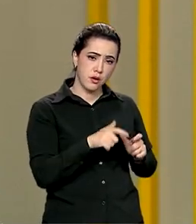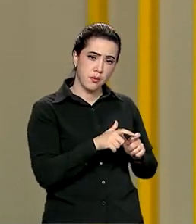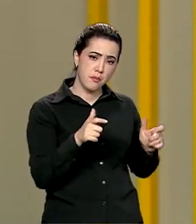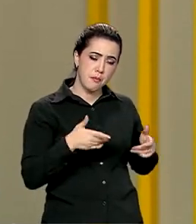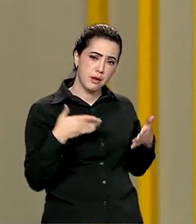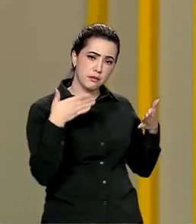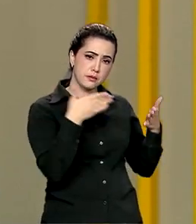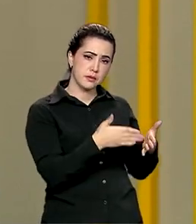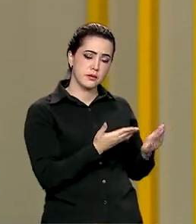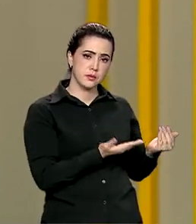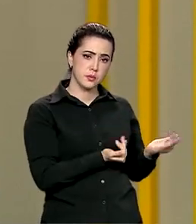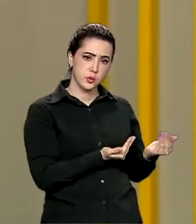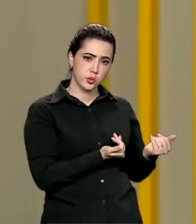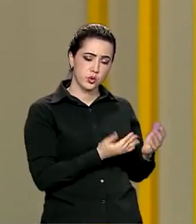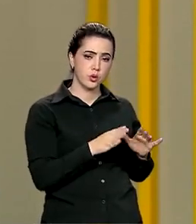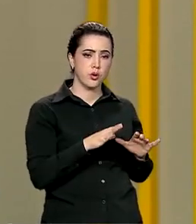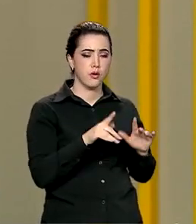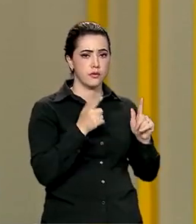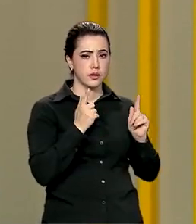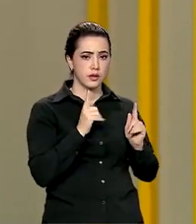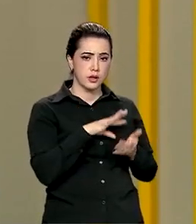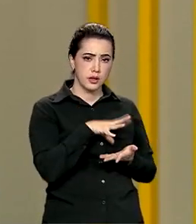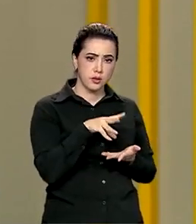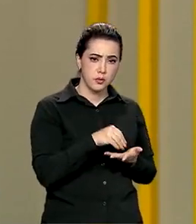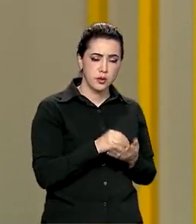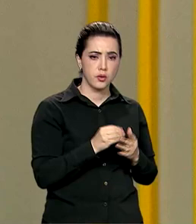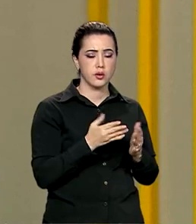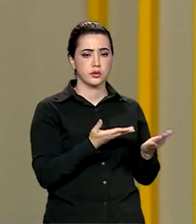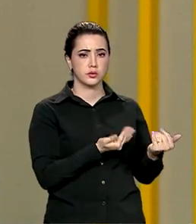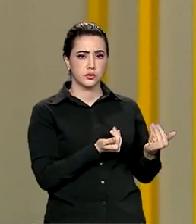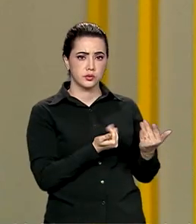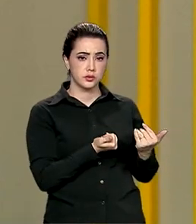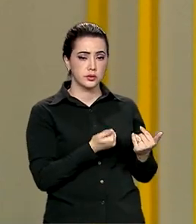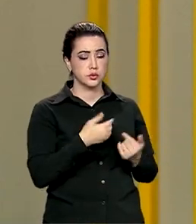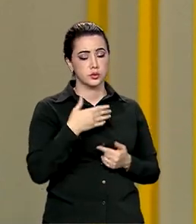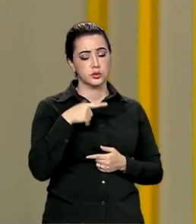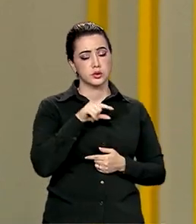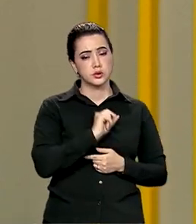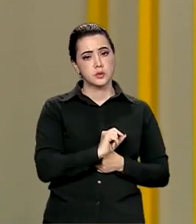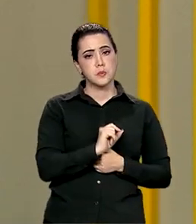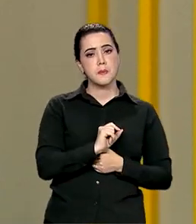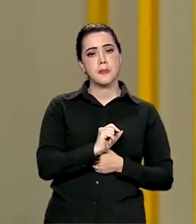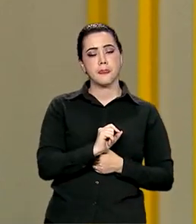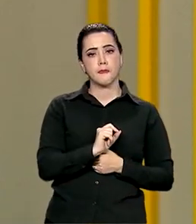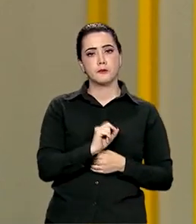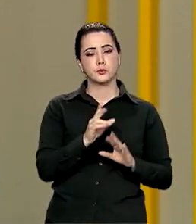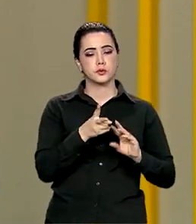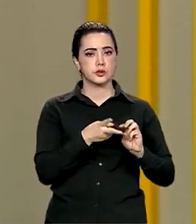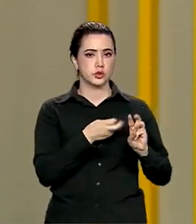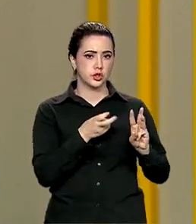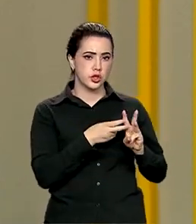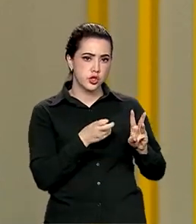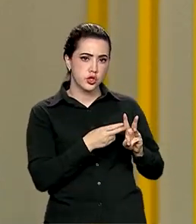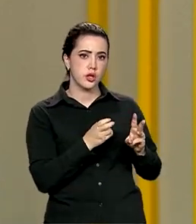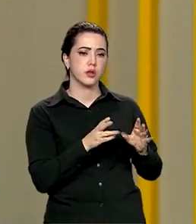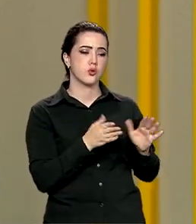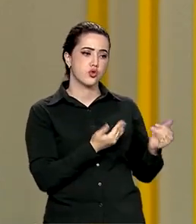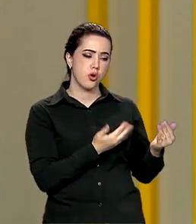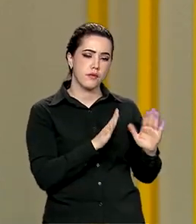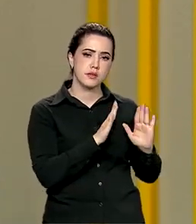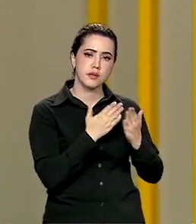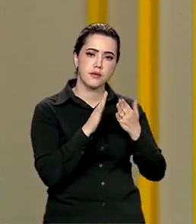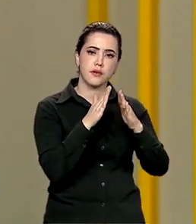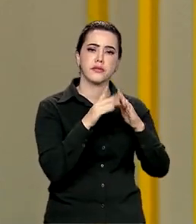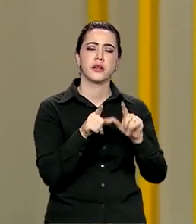participação para a juventude quilombola, a juventude ribeirinha, a juventude indígena, a juventude das favelas, do meio rural, do meio urbano, de todos os